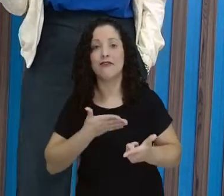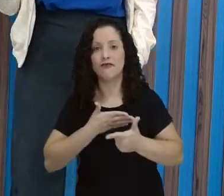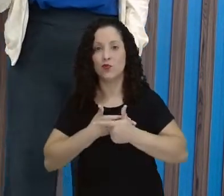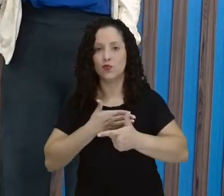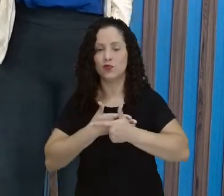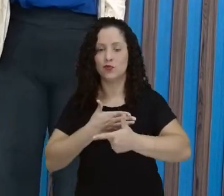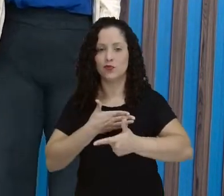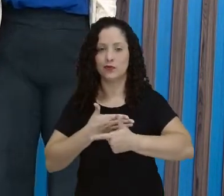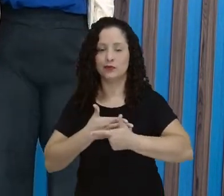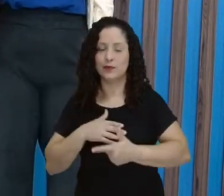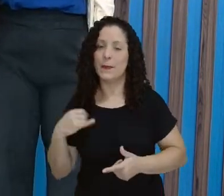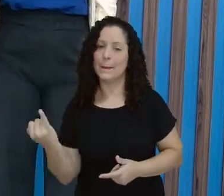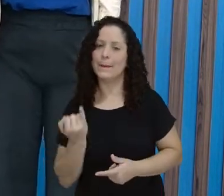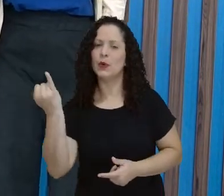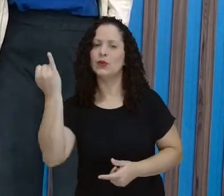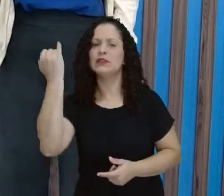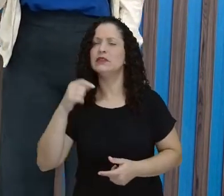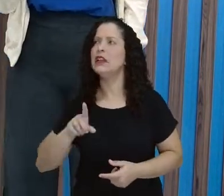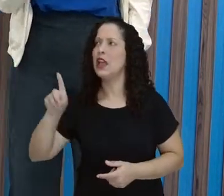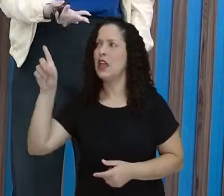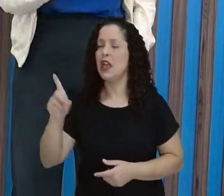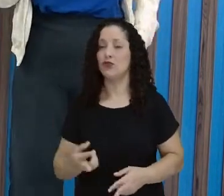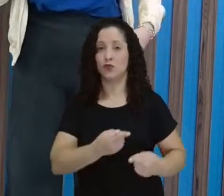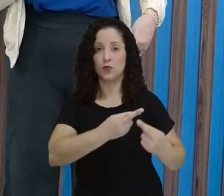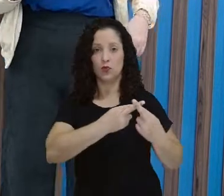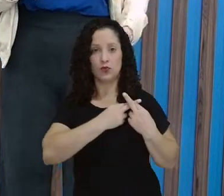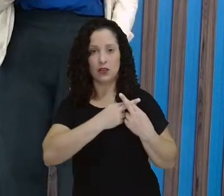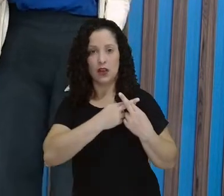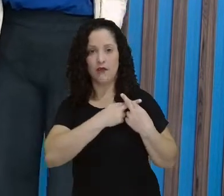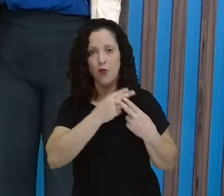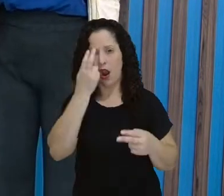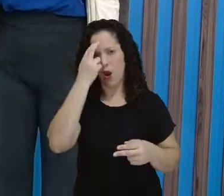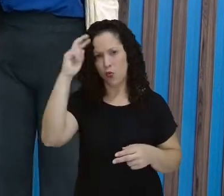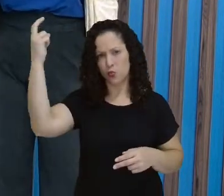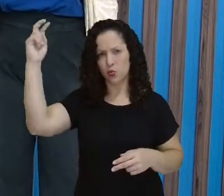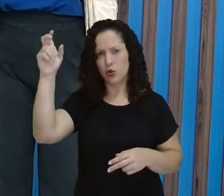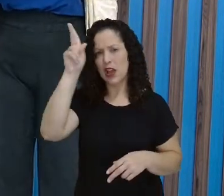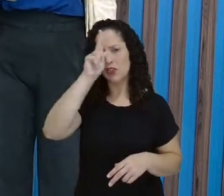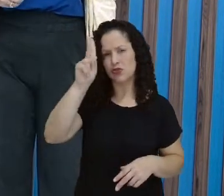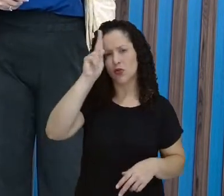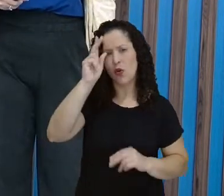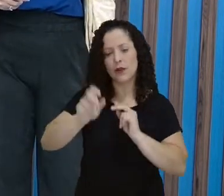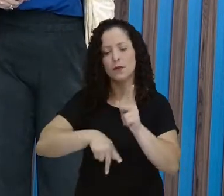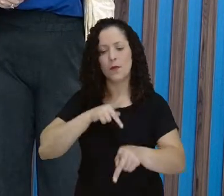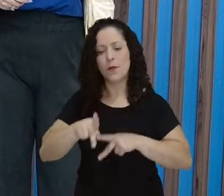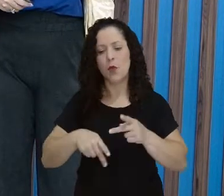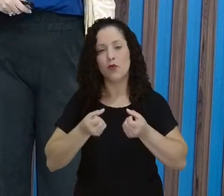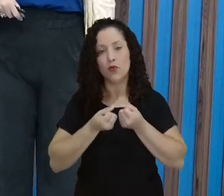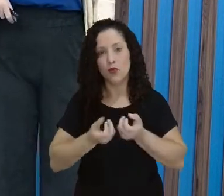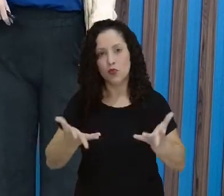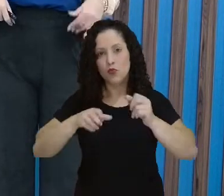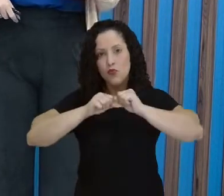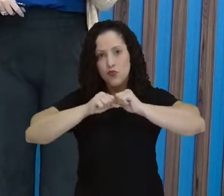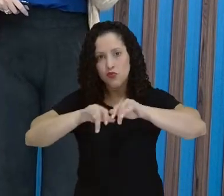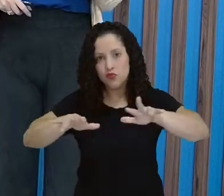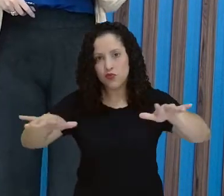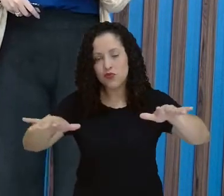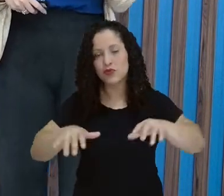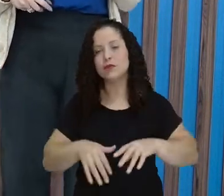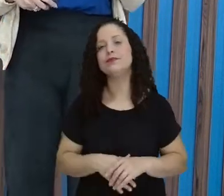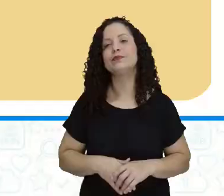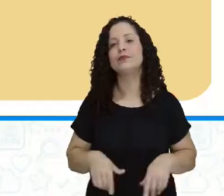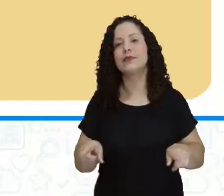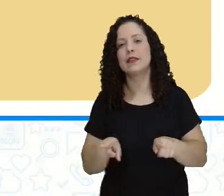eu coloquei, ele é o responsável por passar adiante a cultura, a história e a tradição da tribo. Ele também é